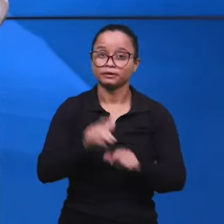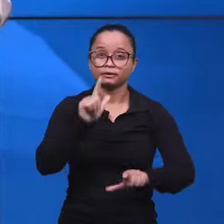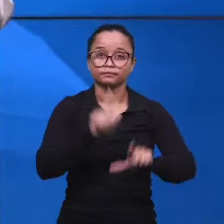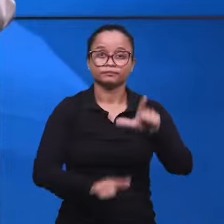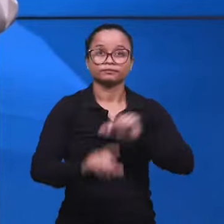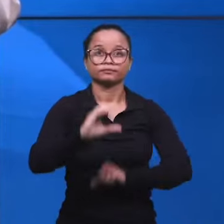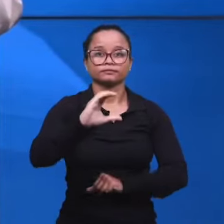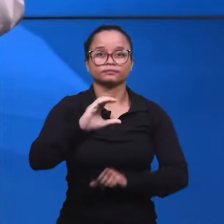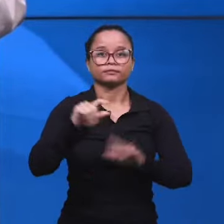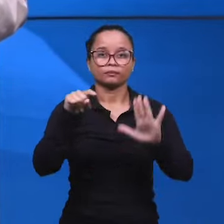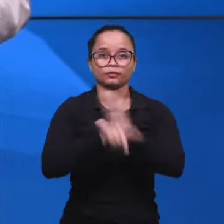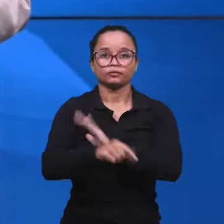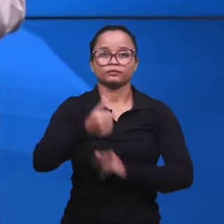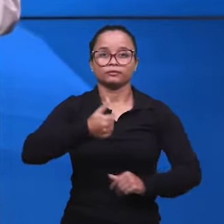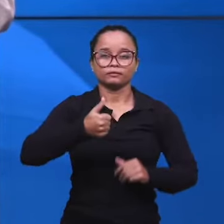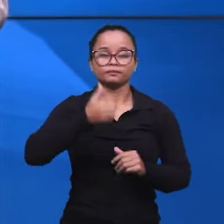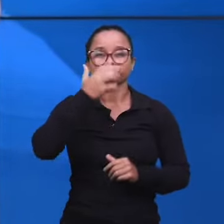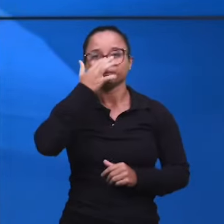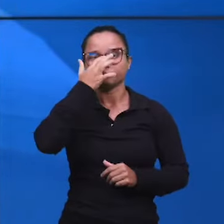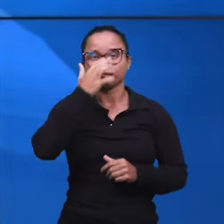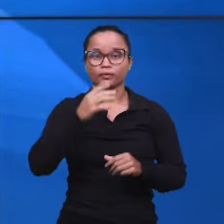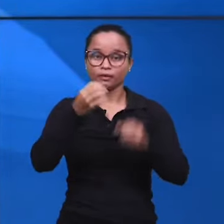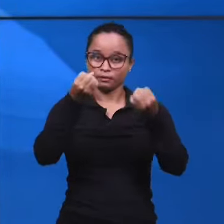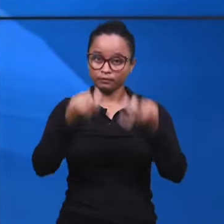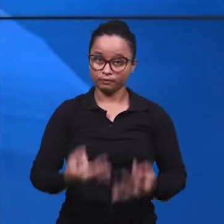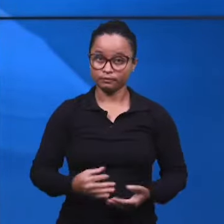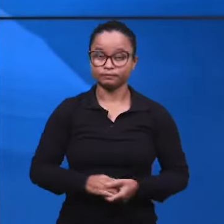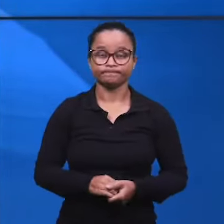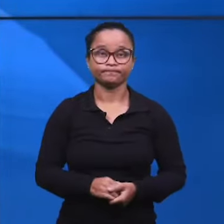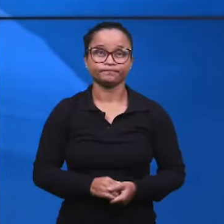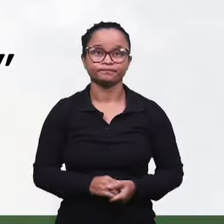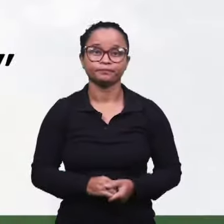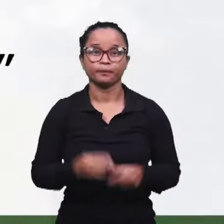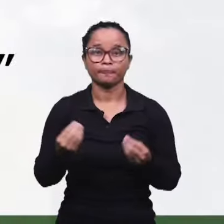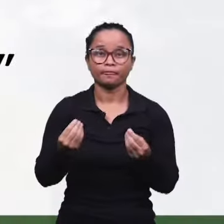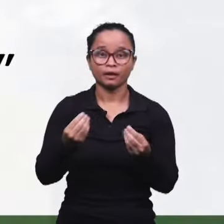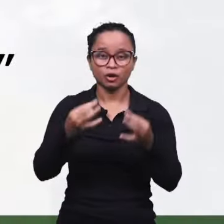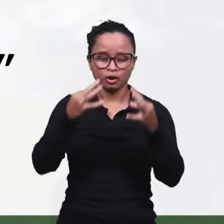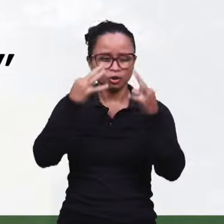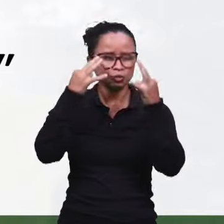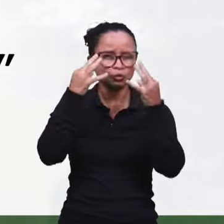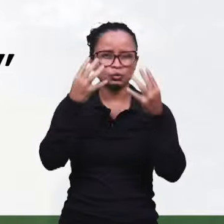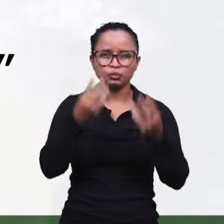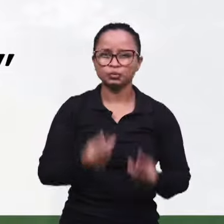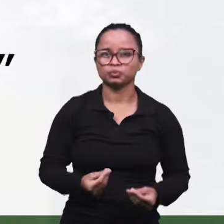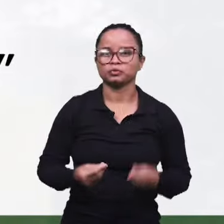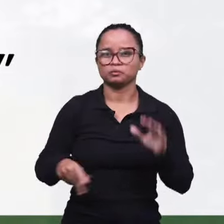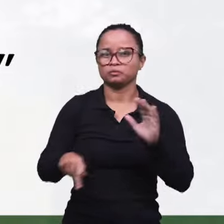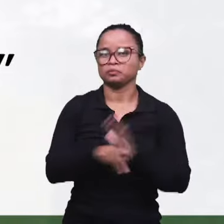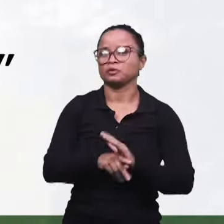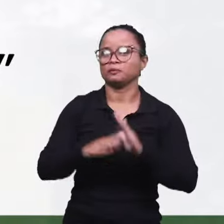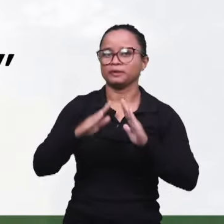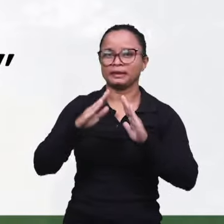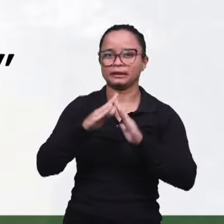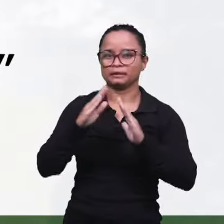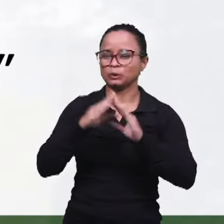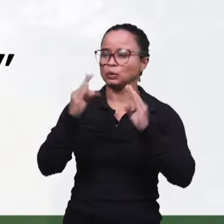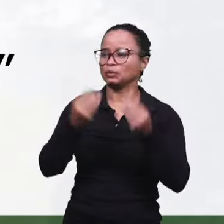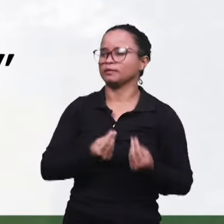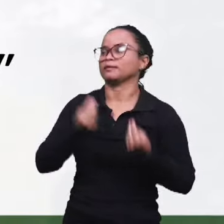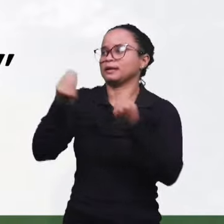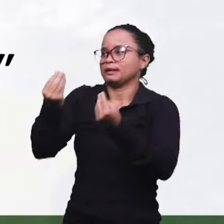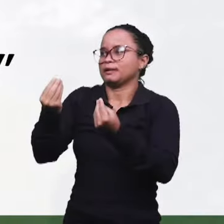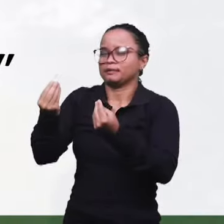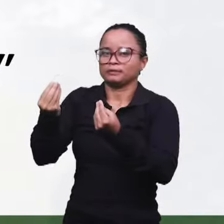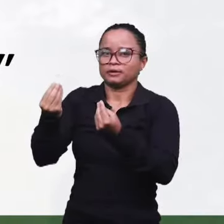a letra C da primeira pergunta, ela diz assim, dar todos os bens da casa por esse amor. Então